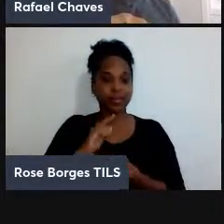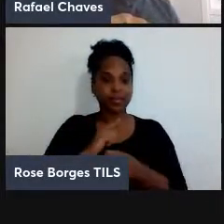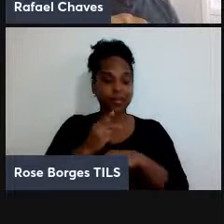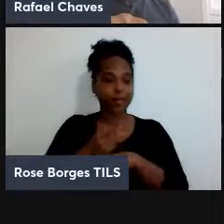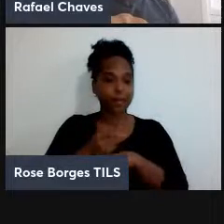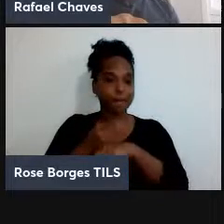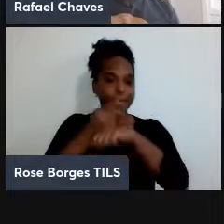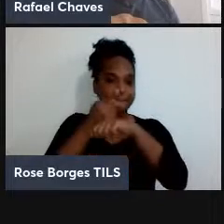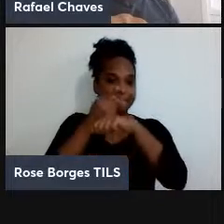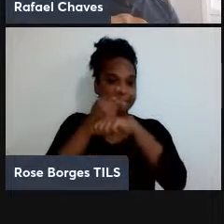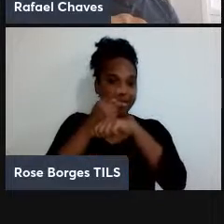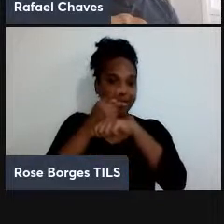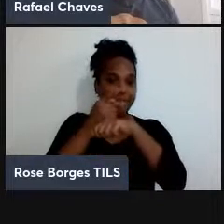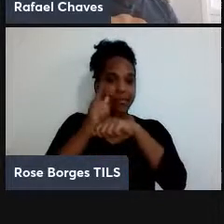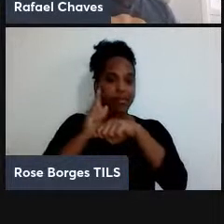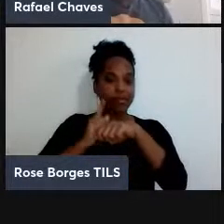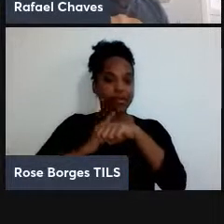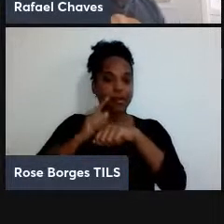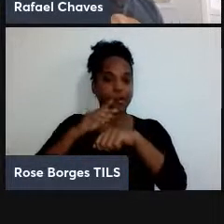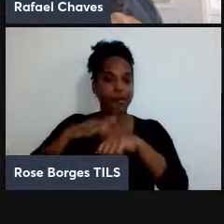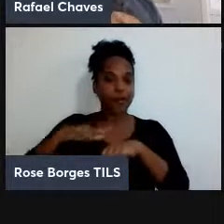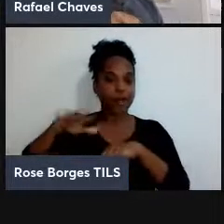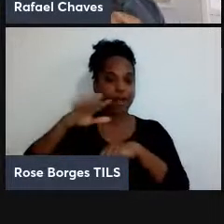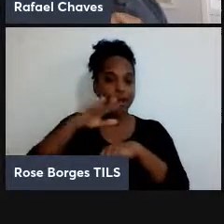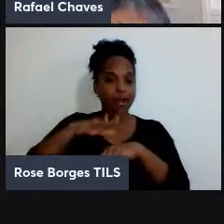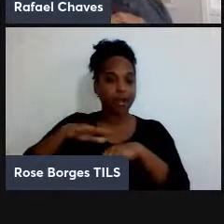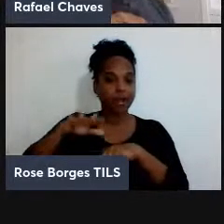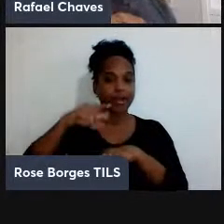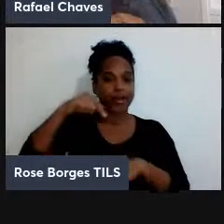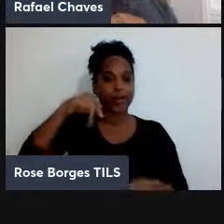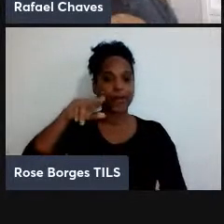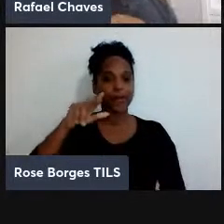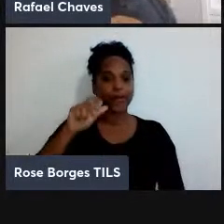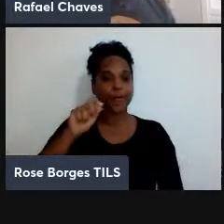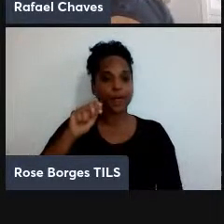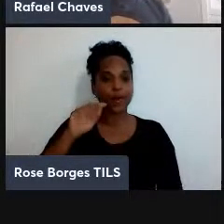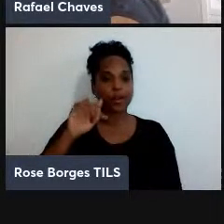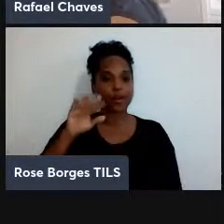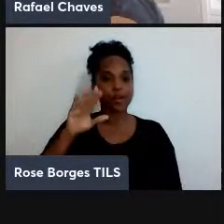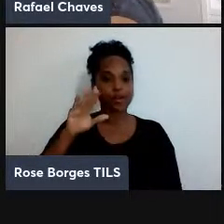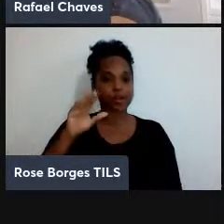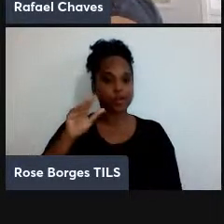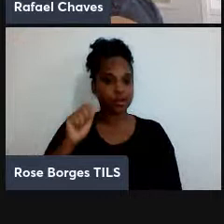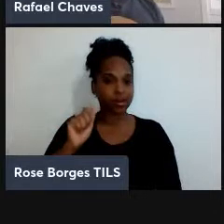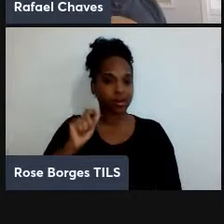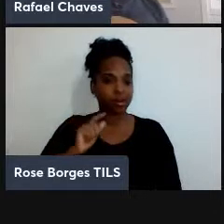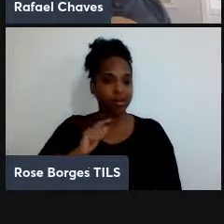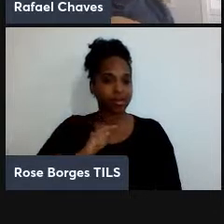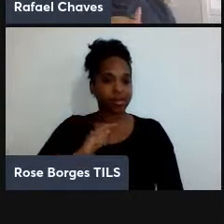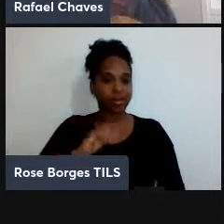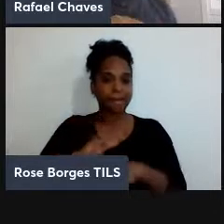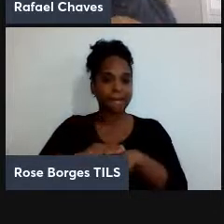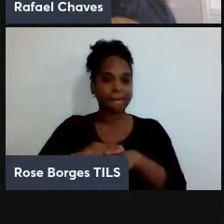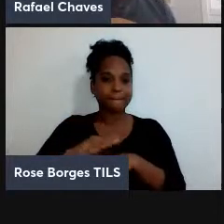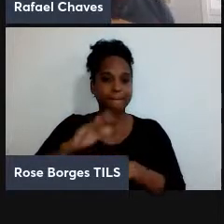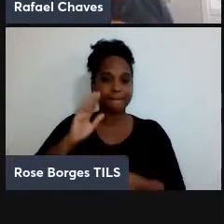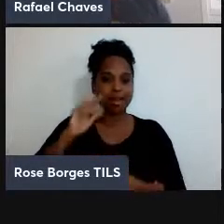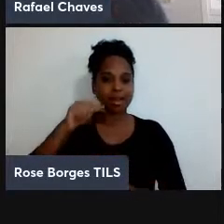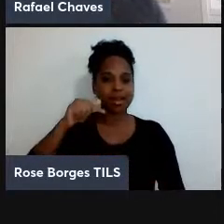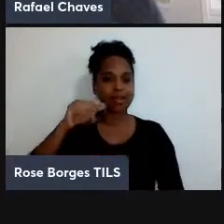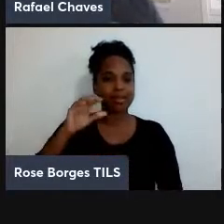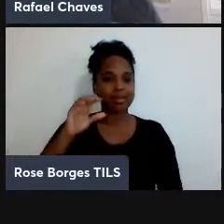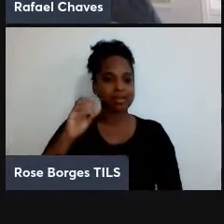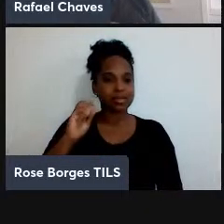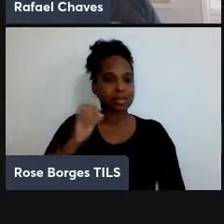valia, né, para o campo da informação quântica, mas a verdade é que a gente tem aí mais de 70 prêmios nobres ao longo aí dos últimos